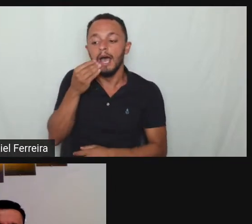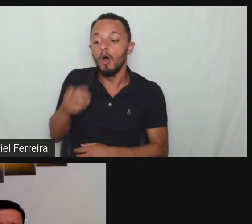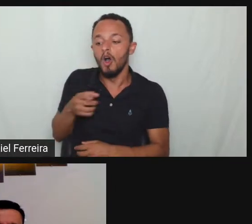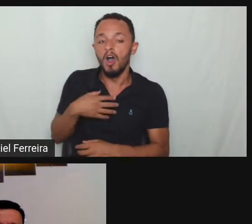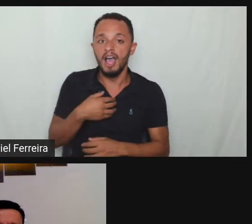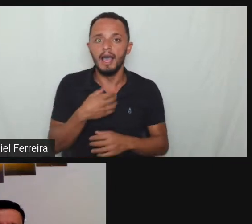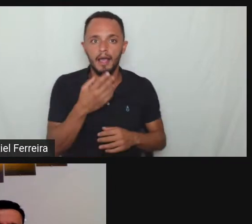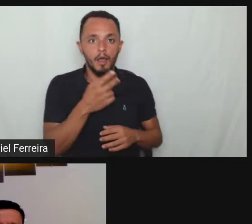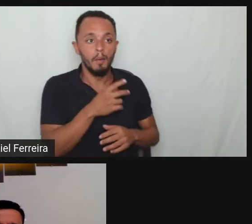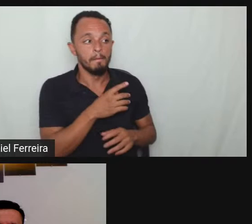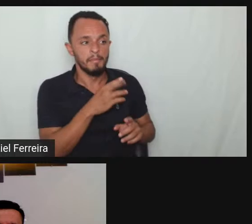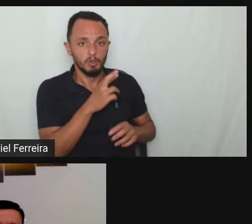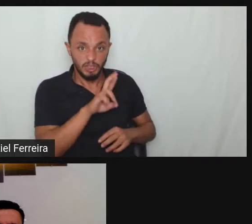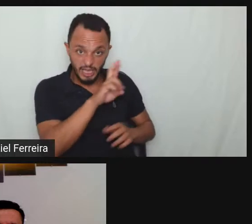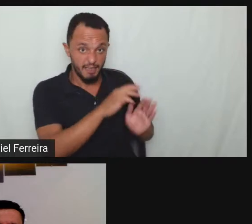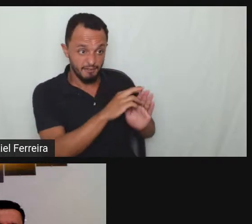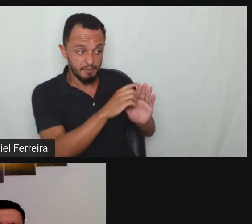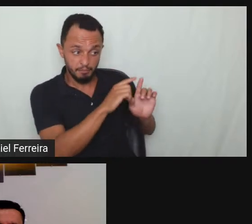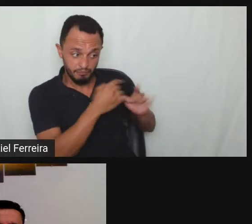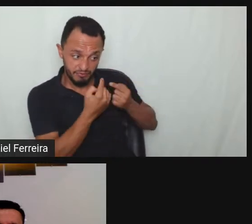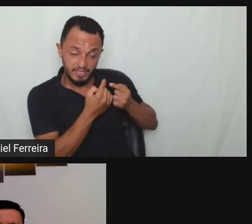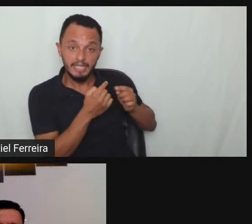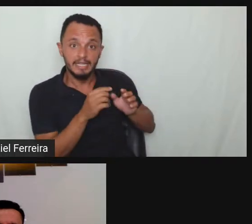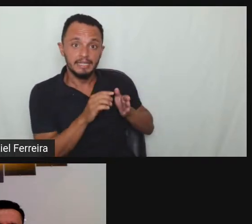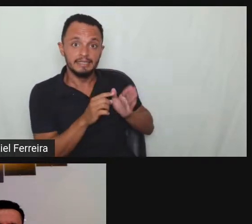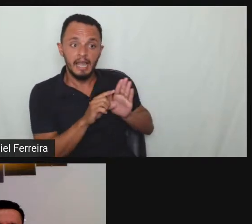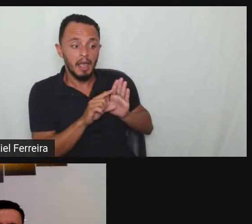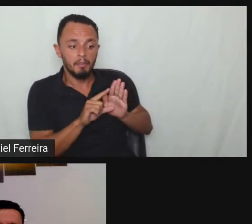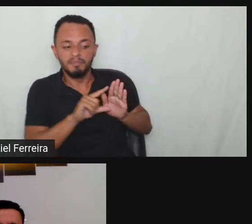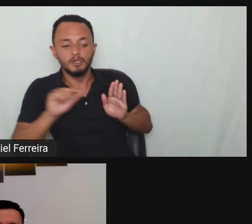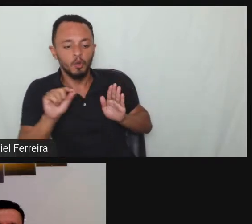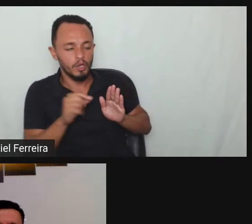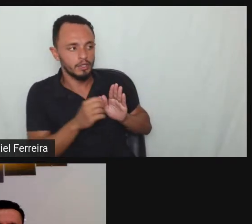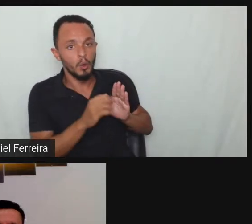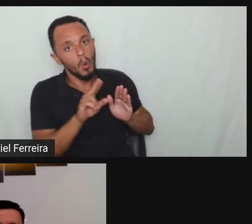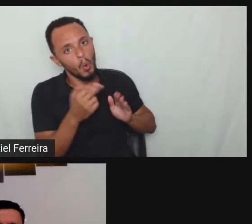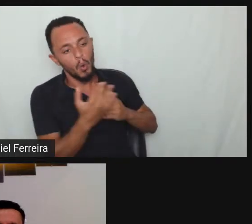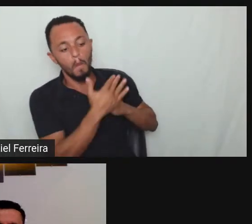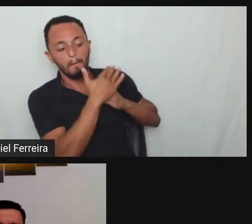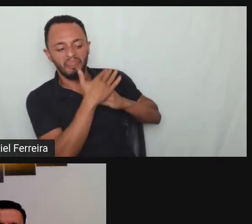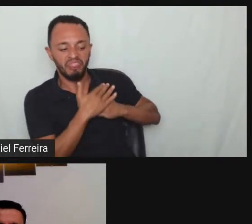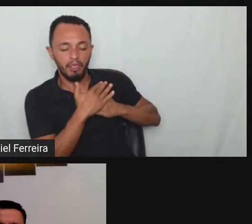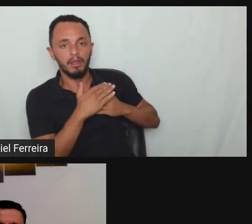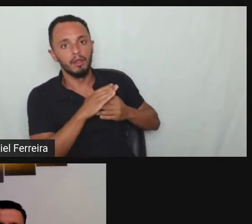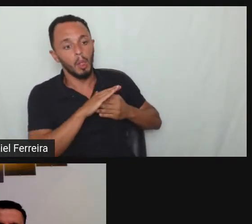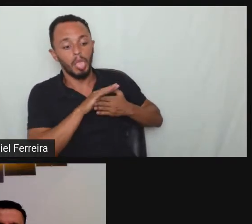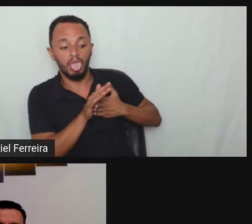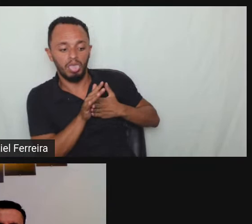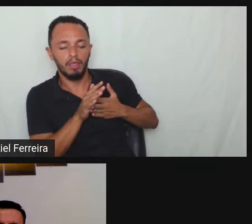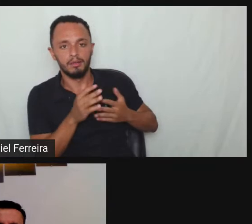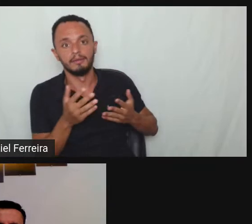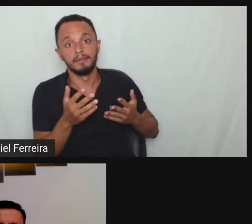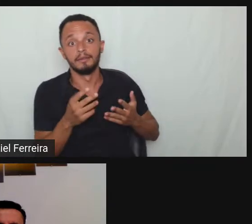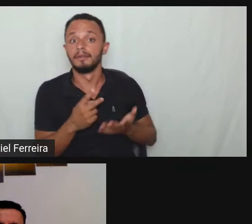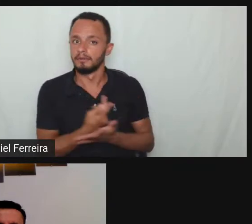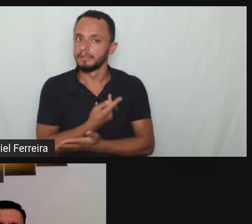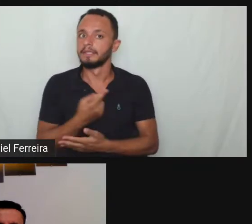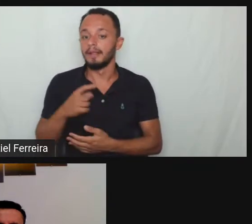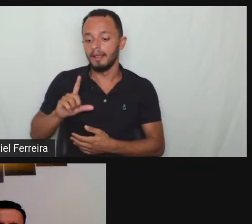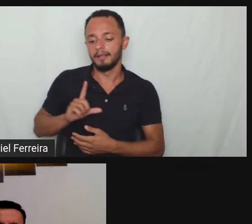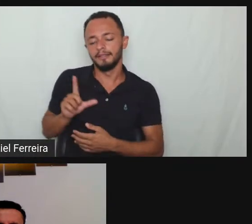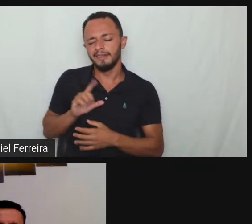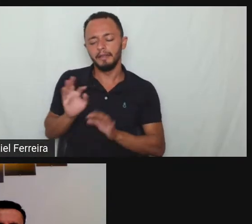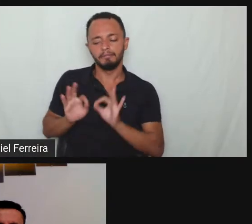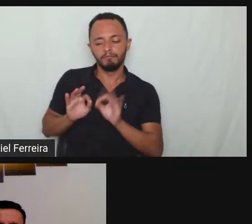esquentando aqui o Marcelo eu quero conversar com o pessoal aqui antes a só antes de prosseguir né nós estamos falando das deficiências leve